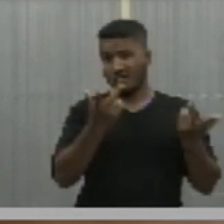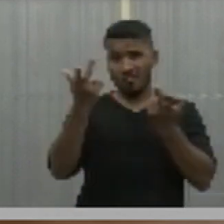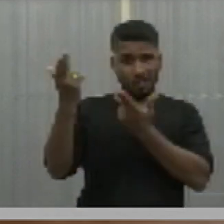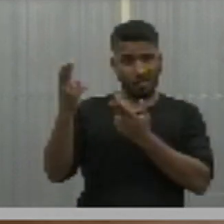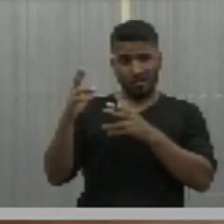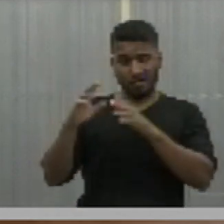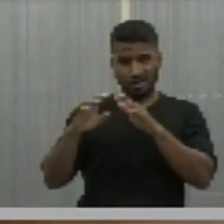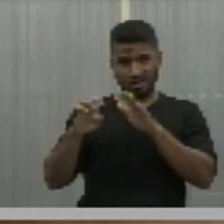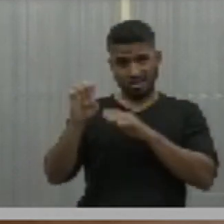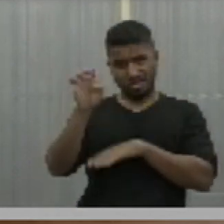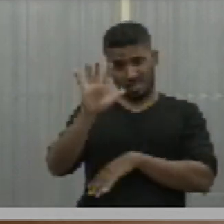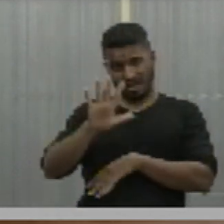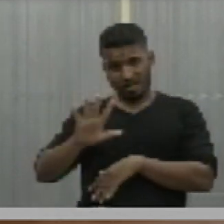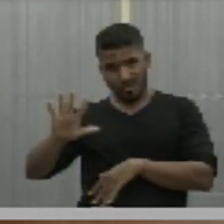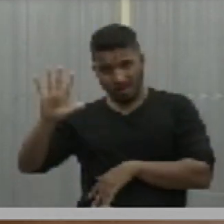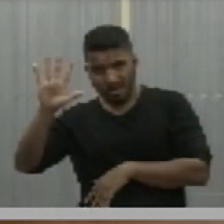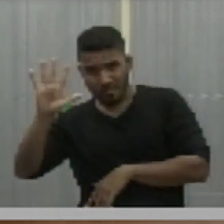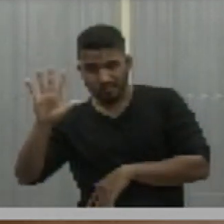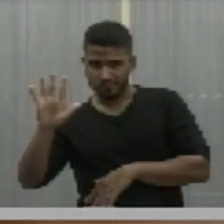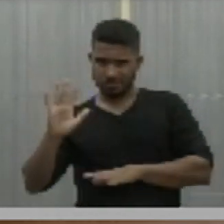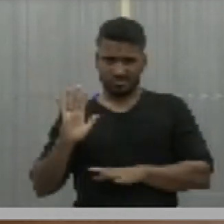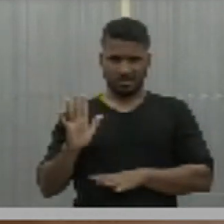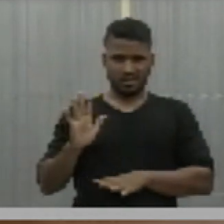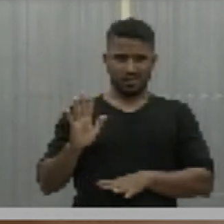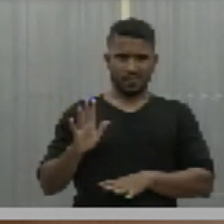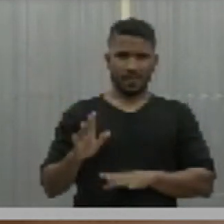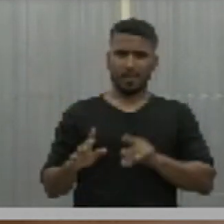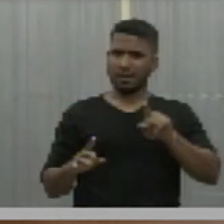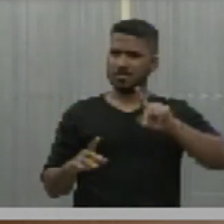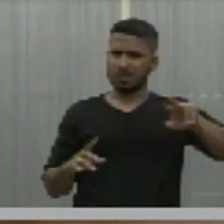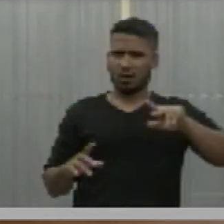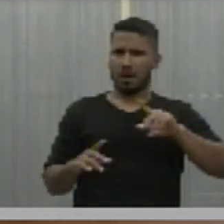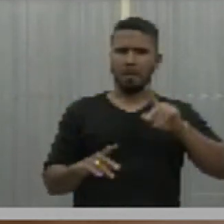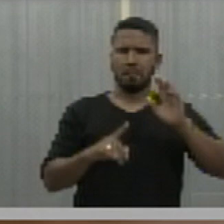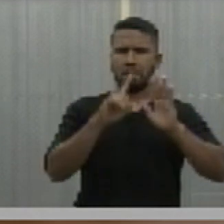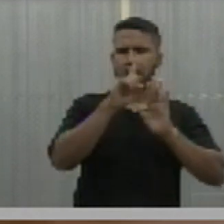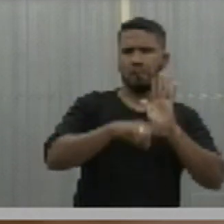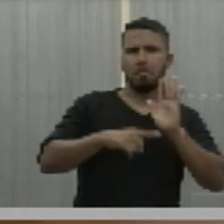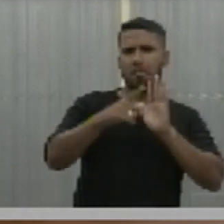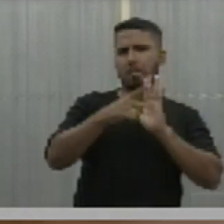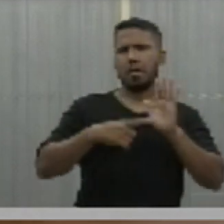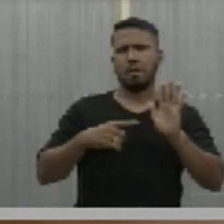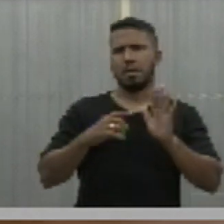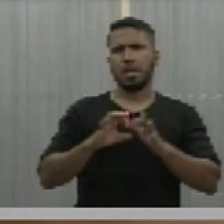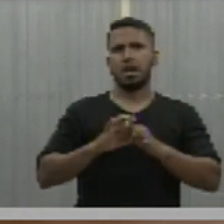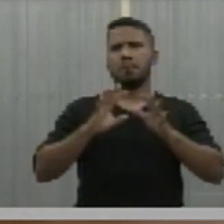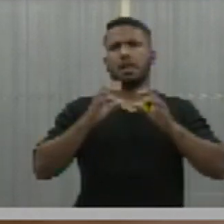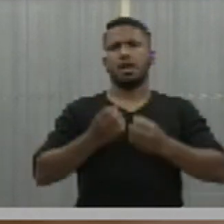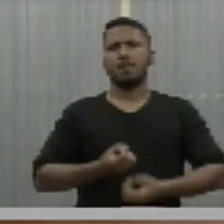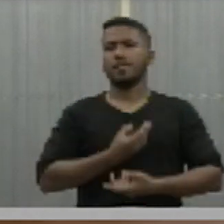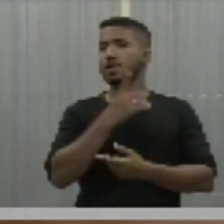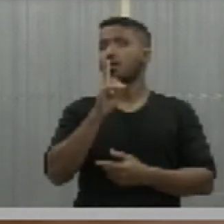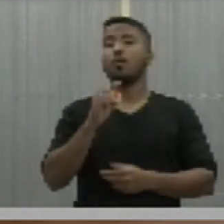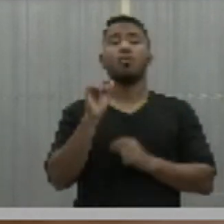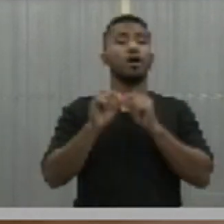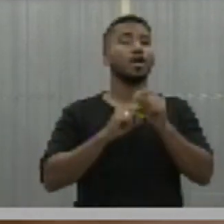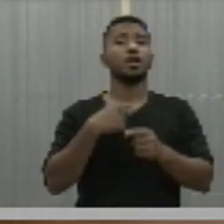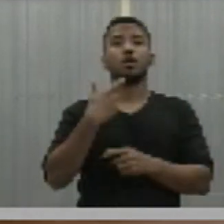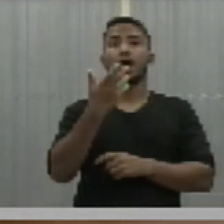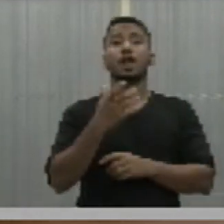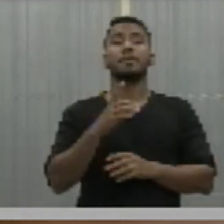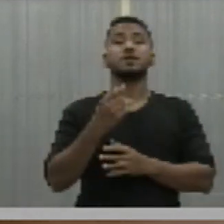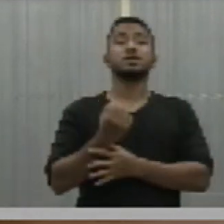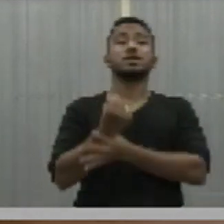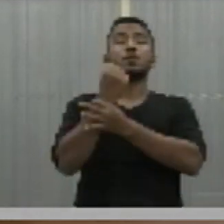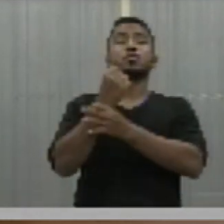Então, isso é coibir liberdade de expressão ou isso é assegurar o direito à liberdade de todas as